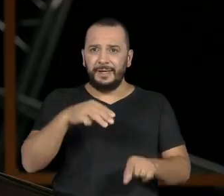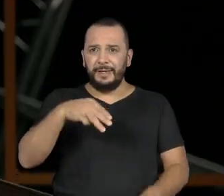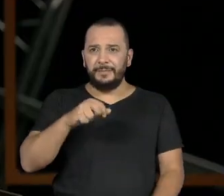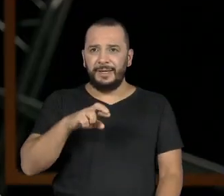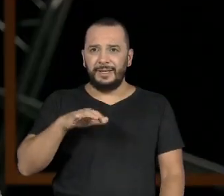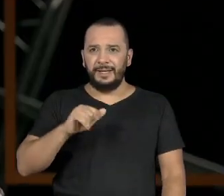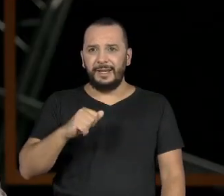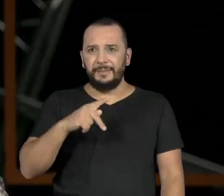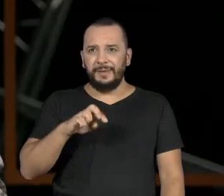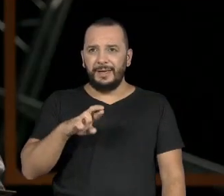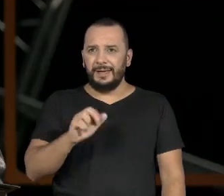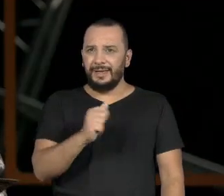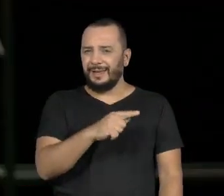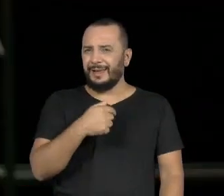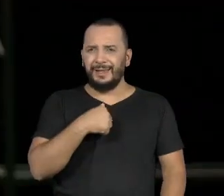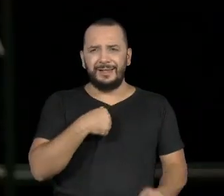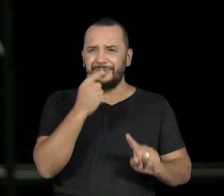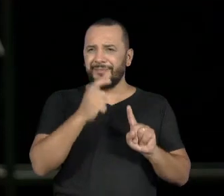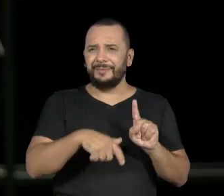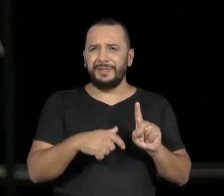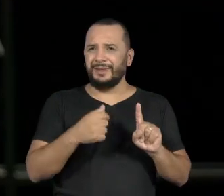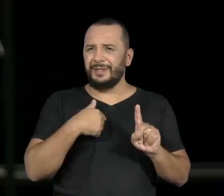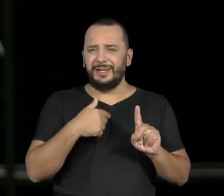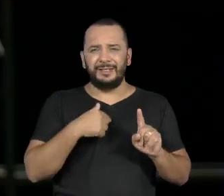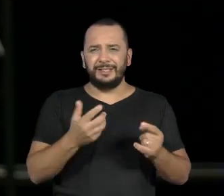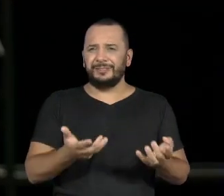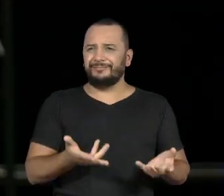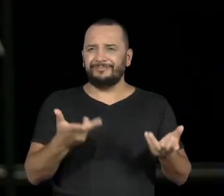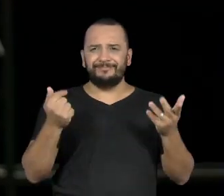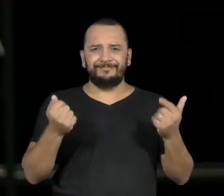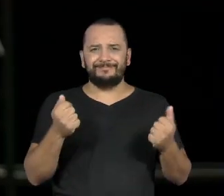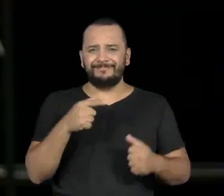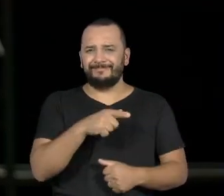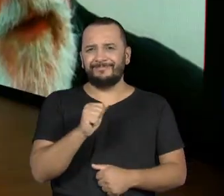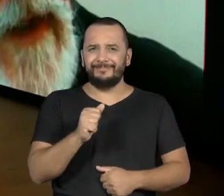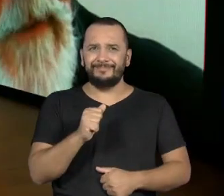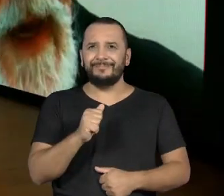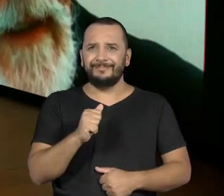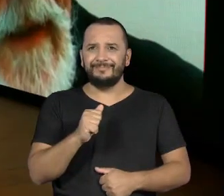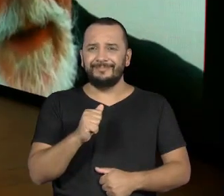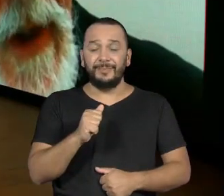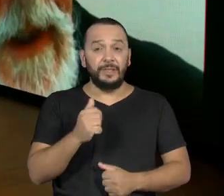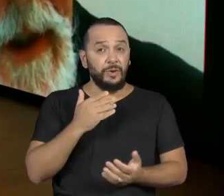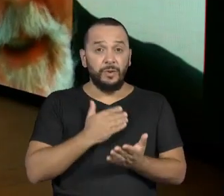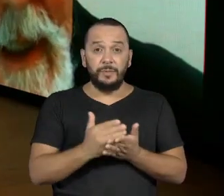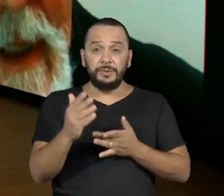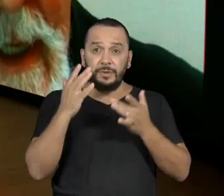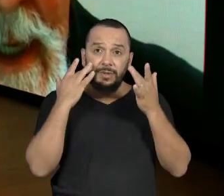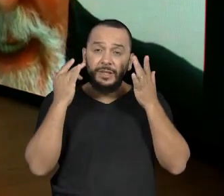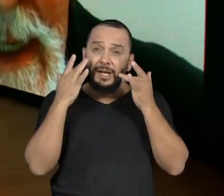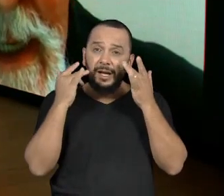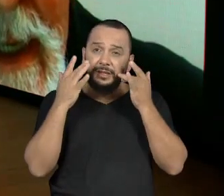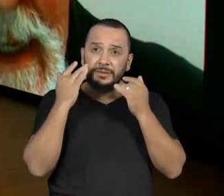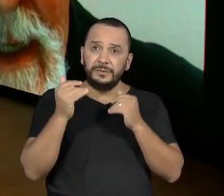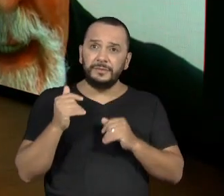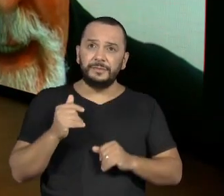sabe, aquilo ali lá. Então, foram 11 anos que não... Quando a gente começou a fazer a peça, a gente ia estragar,